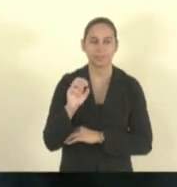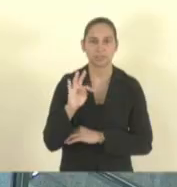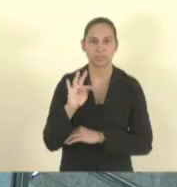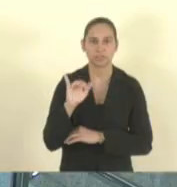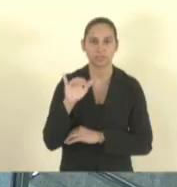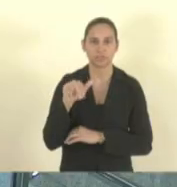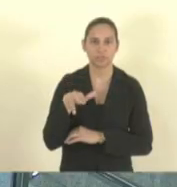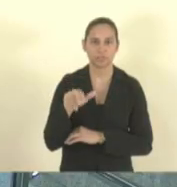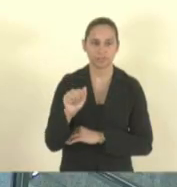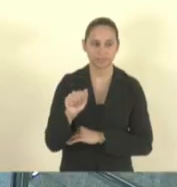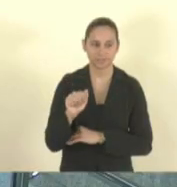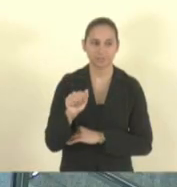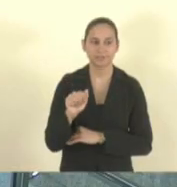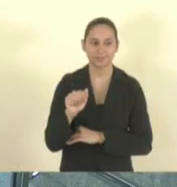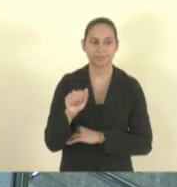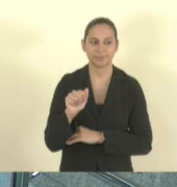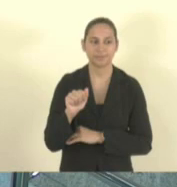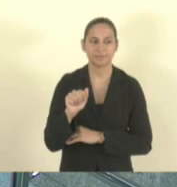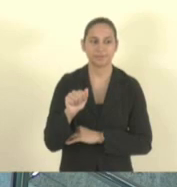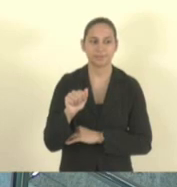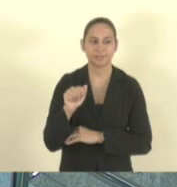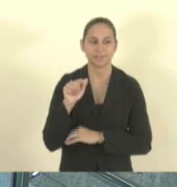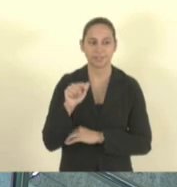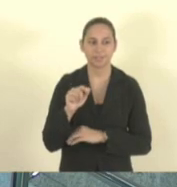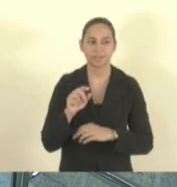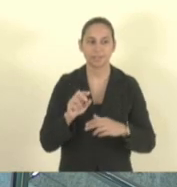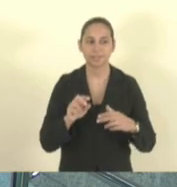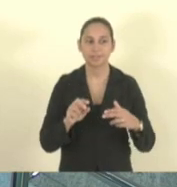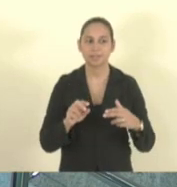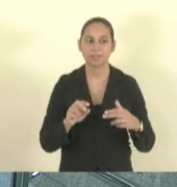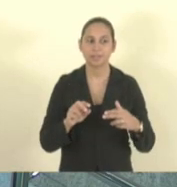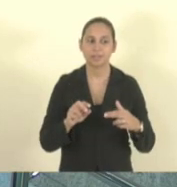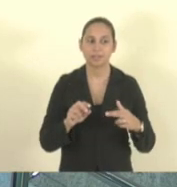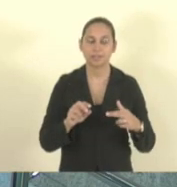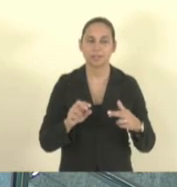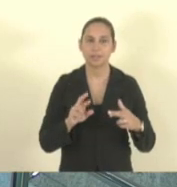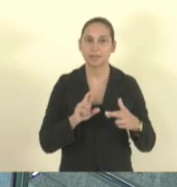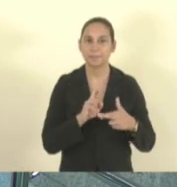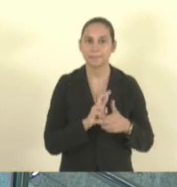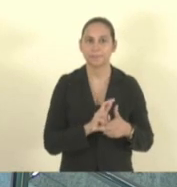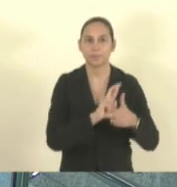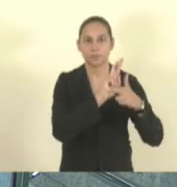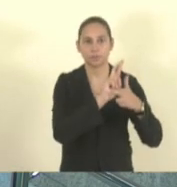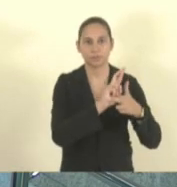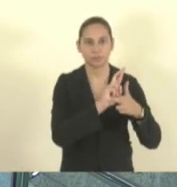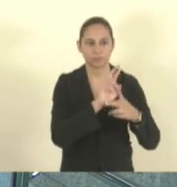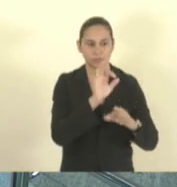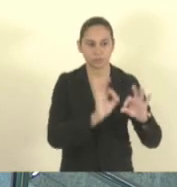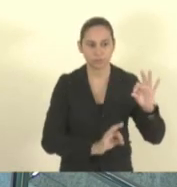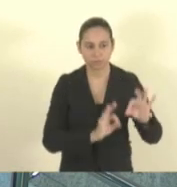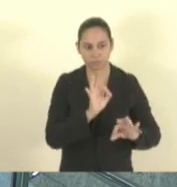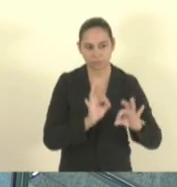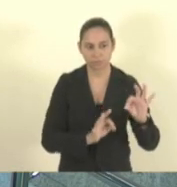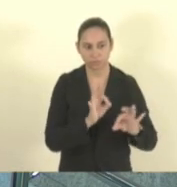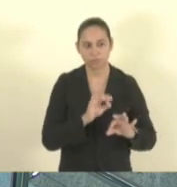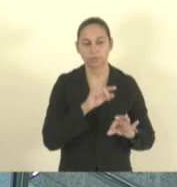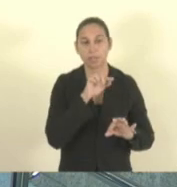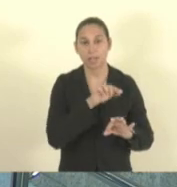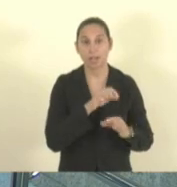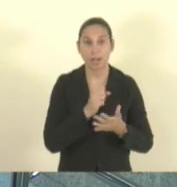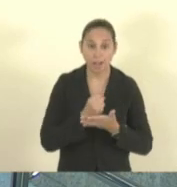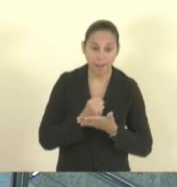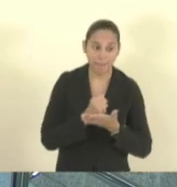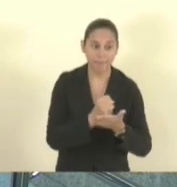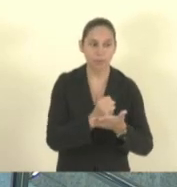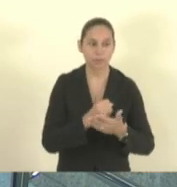Doutora Maria Cristina, procuradora de Justiça e dirigente do Centro de Apoio de Educação no